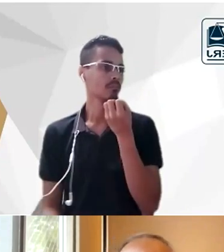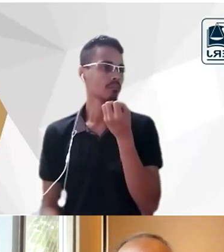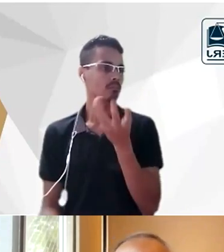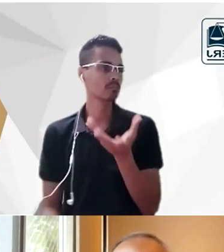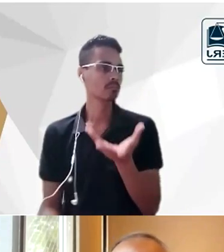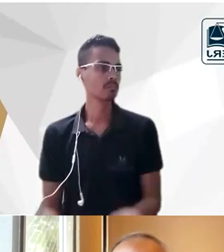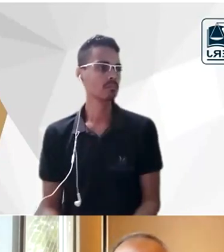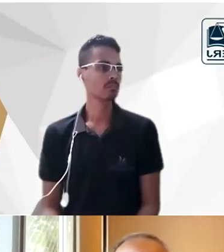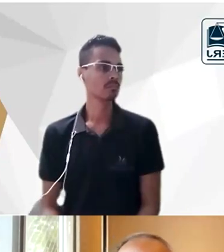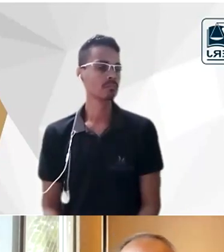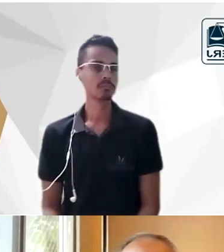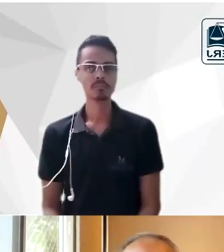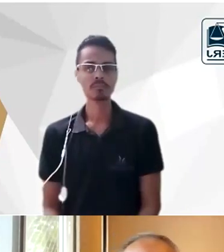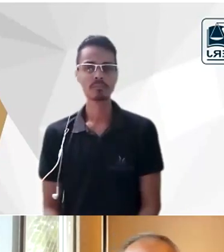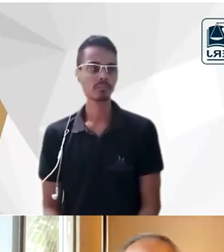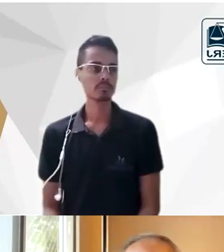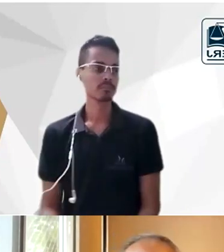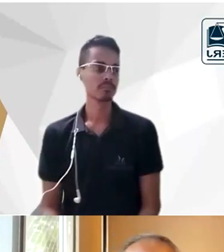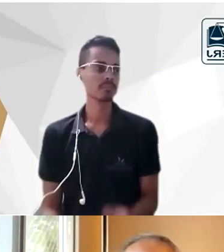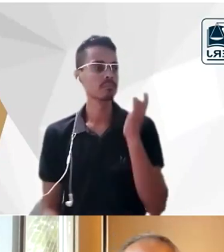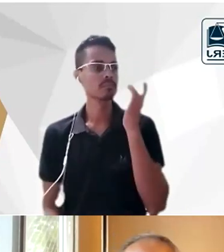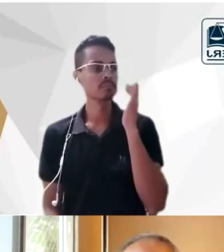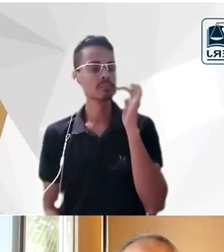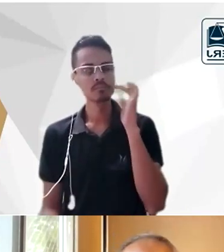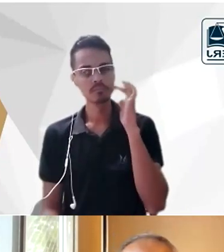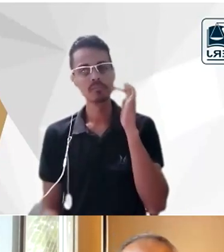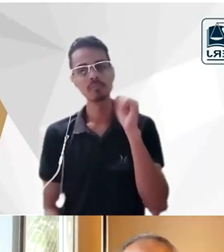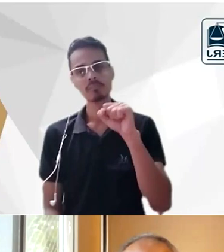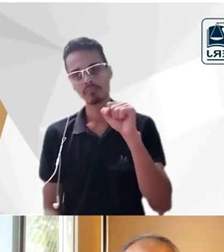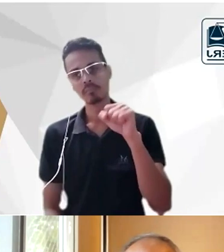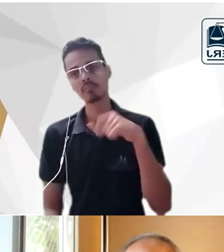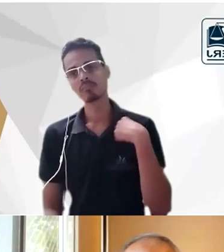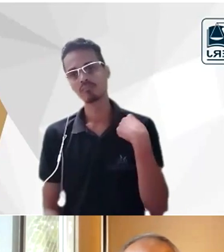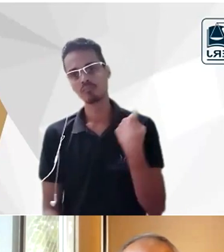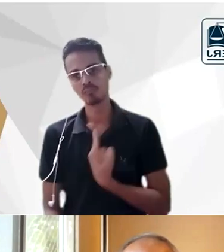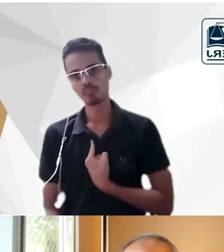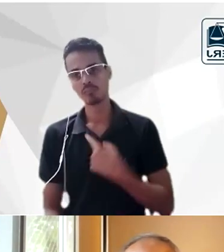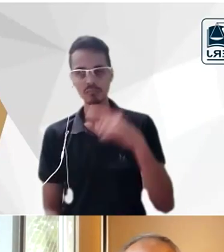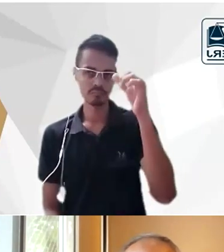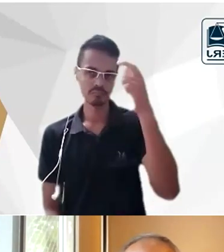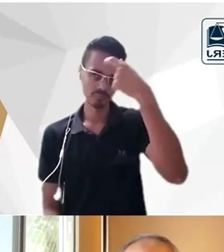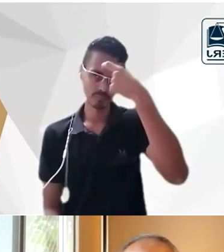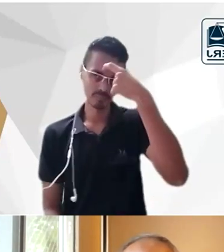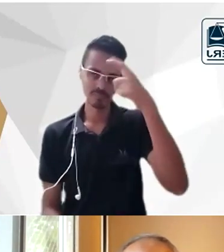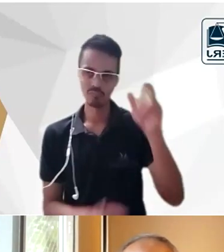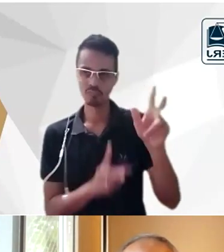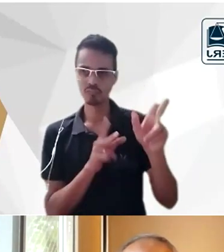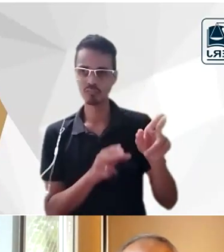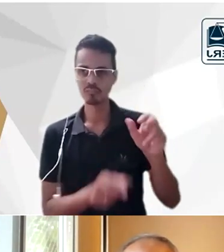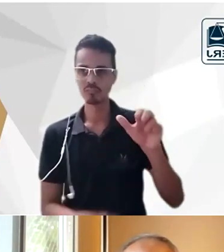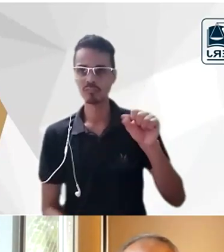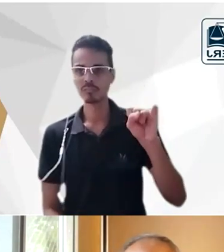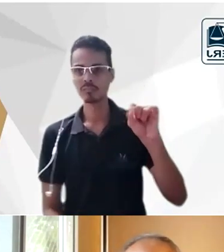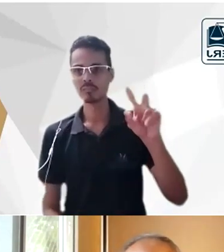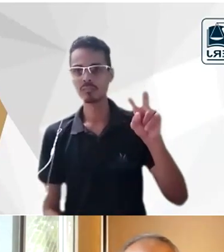acho que a gente realmente é muito devedor de Silvio Romero porque Silvio Romero ele vai ser deputado federal